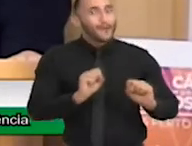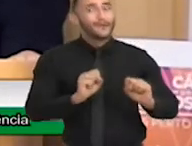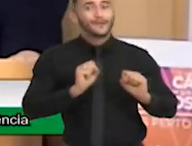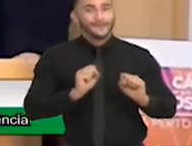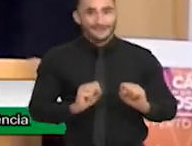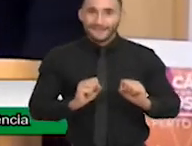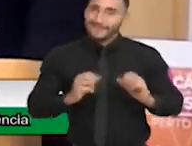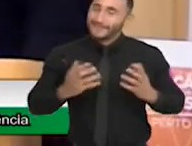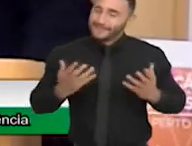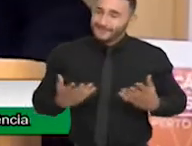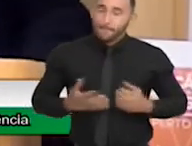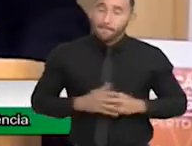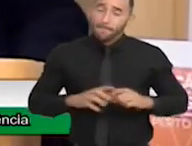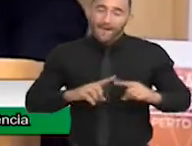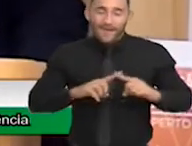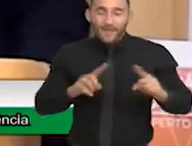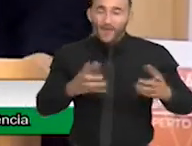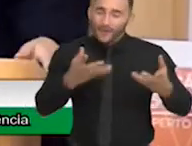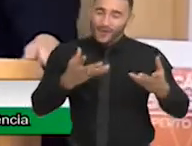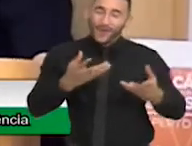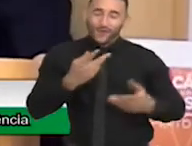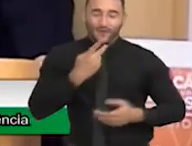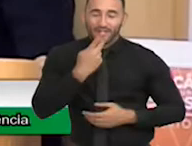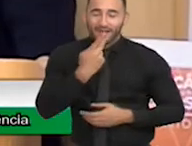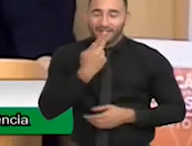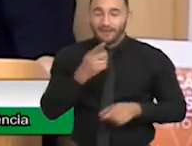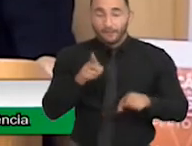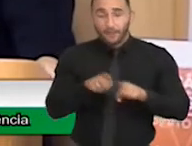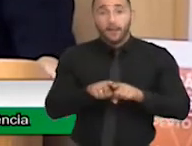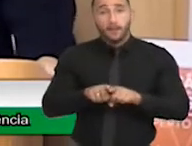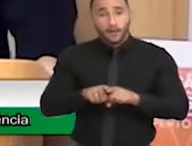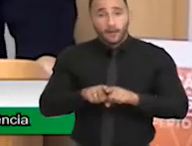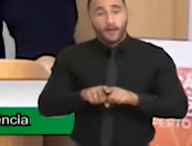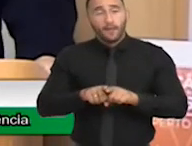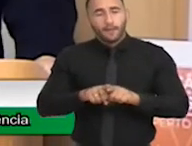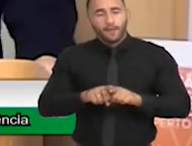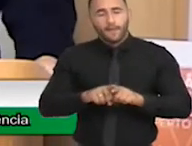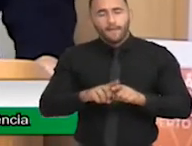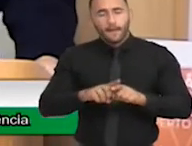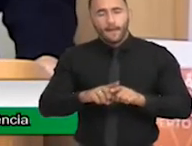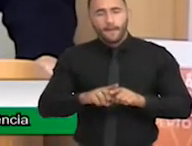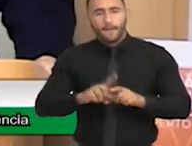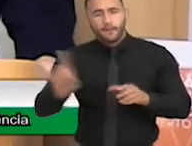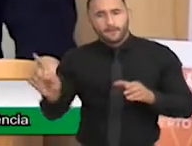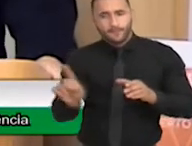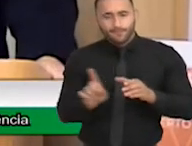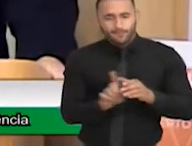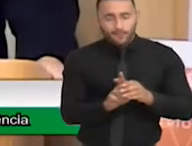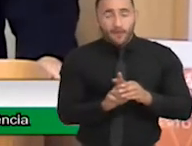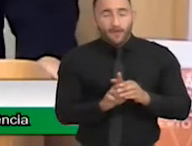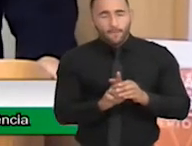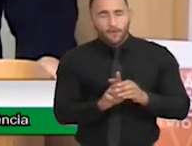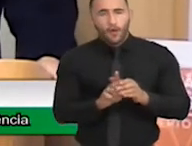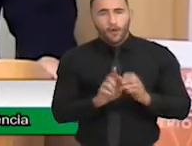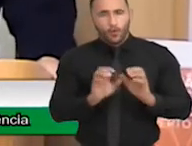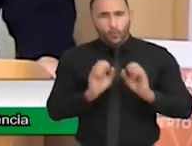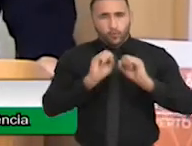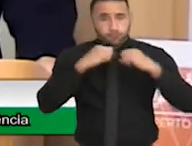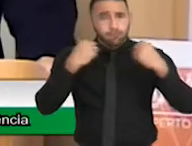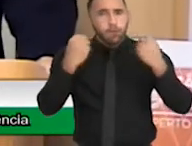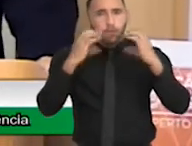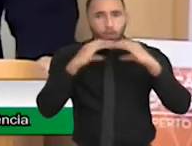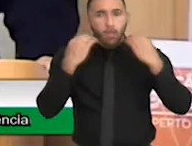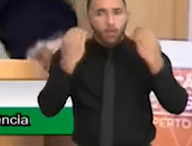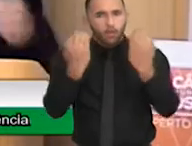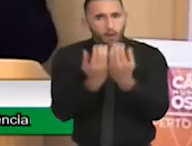Bom, mas eu venho falar também que teríamos especialistas nesse fórum e teríamos representantes das casas legislativas, jurídica